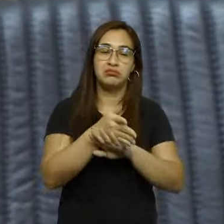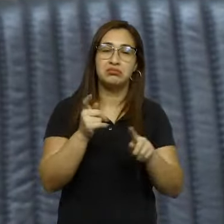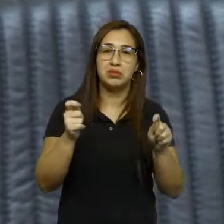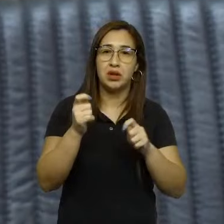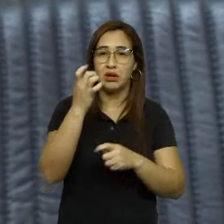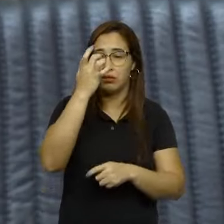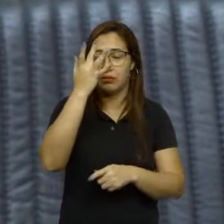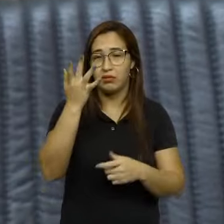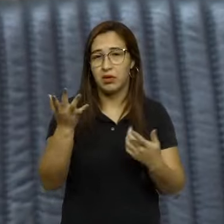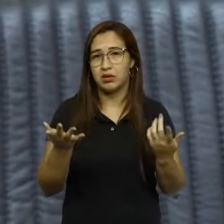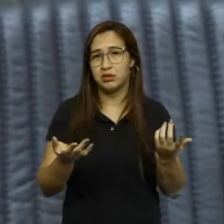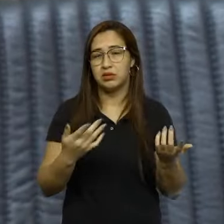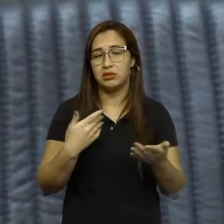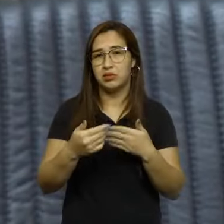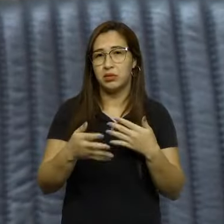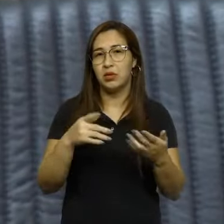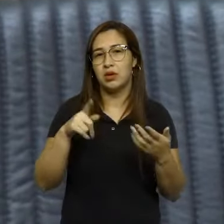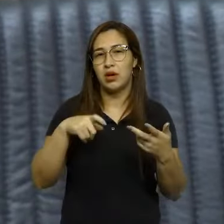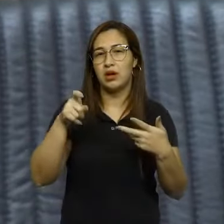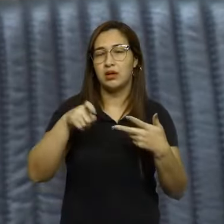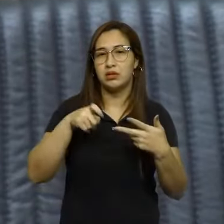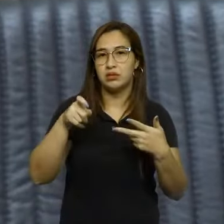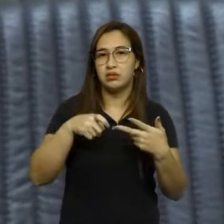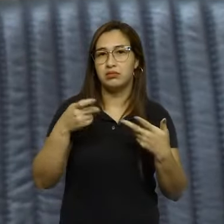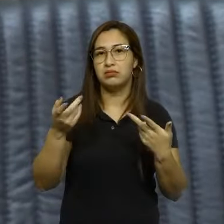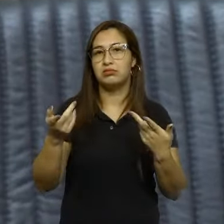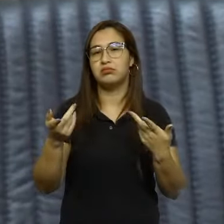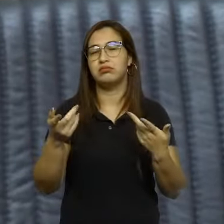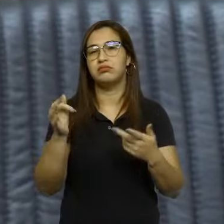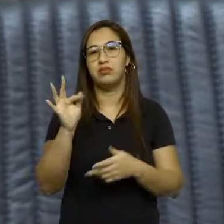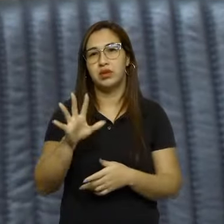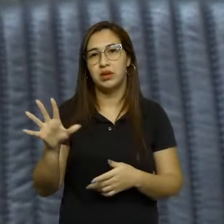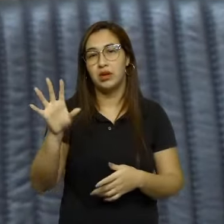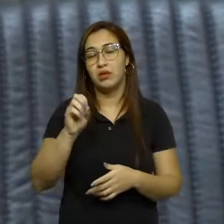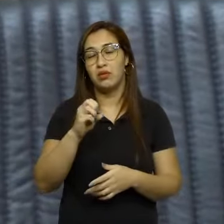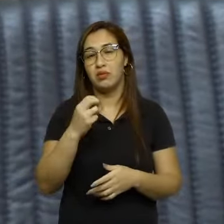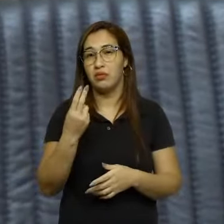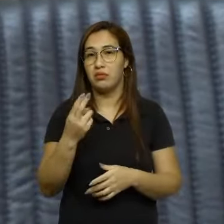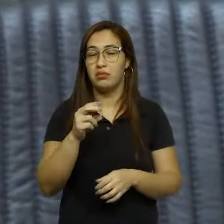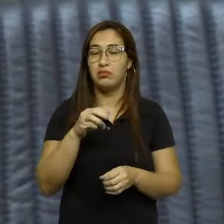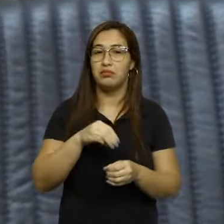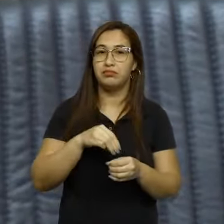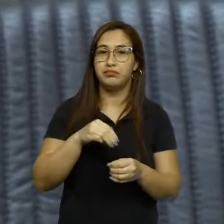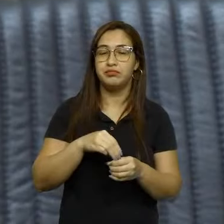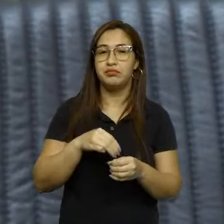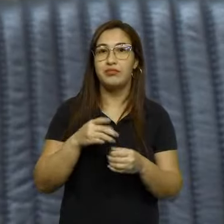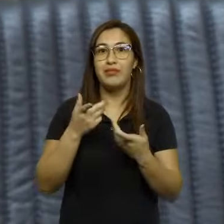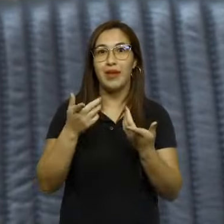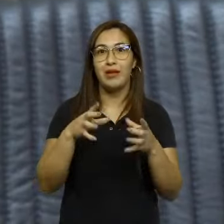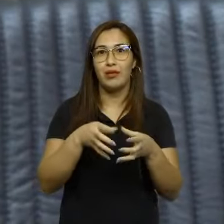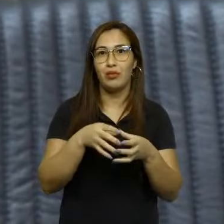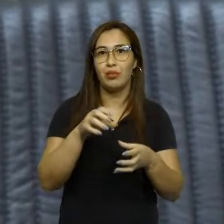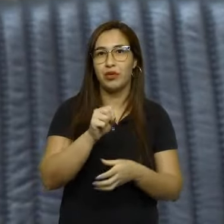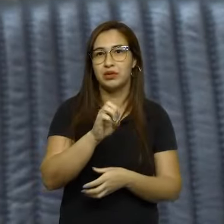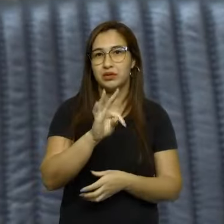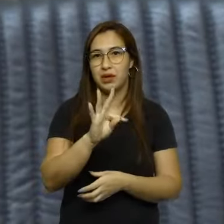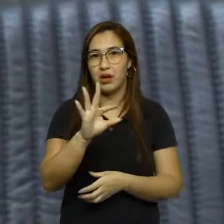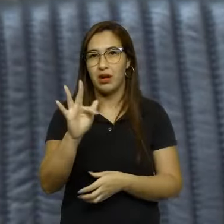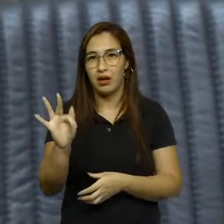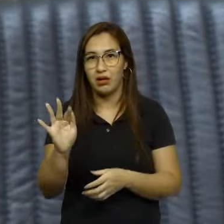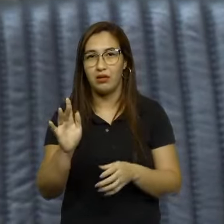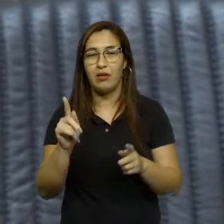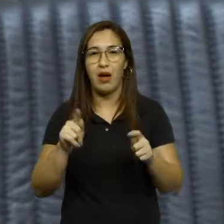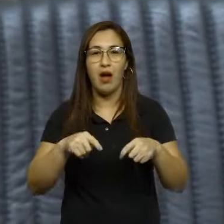executivo federal, estadual, municipal. O próprio STF coloca muito claro isso de forma